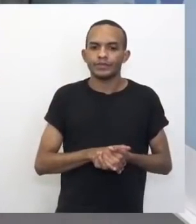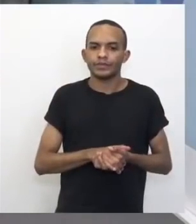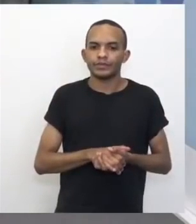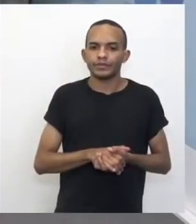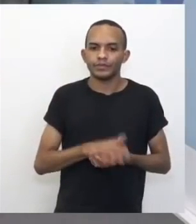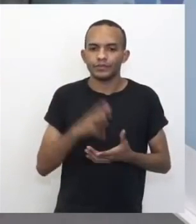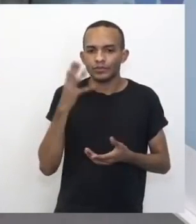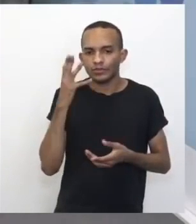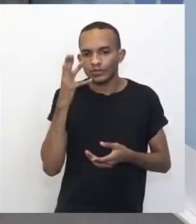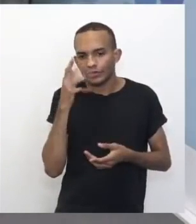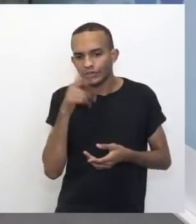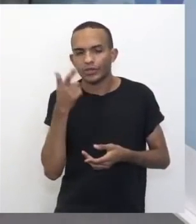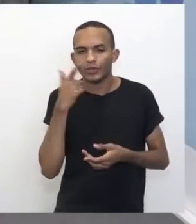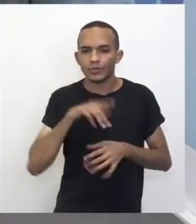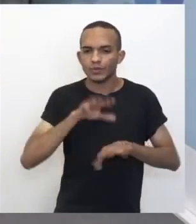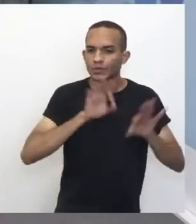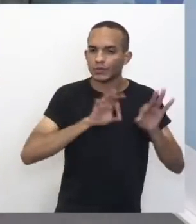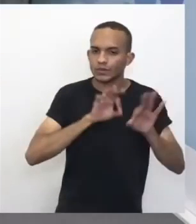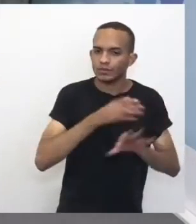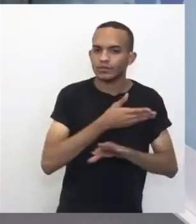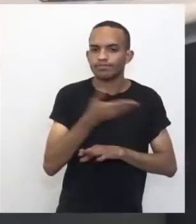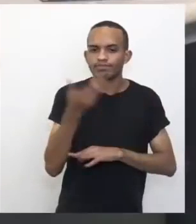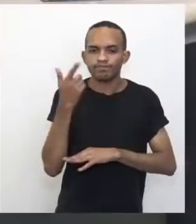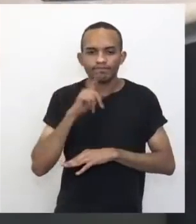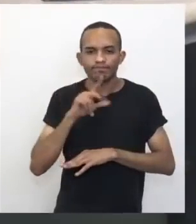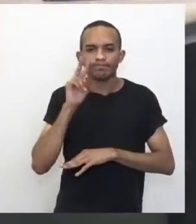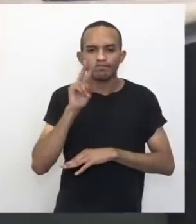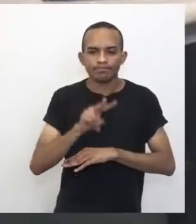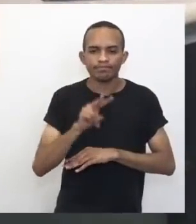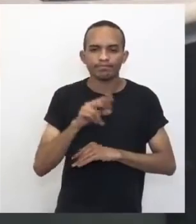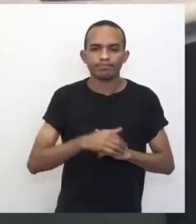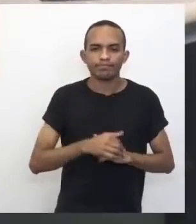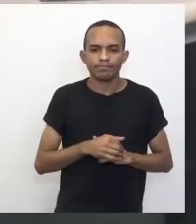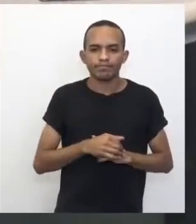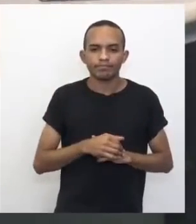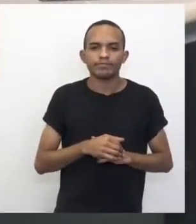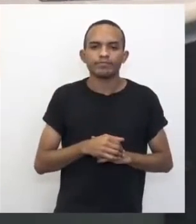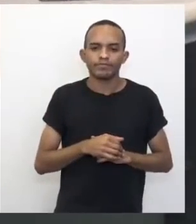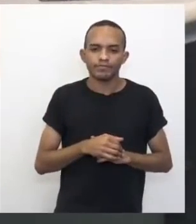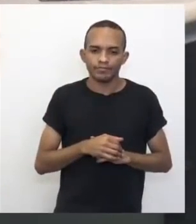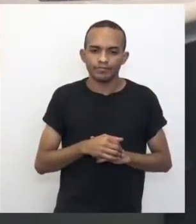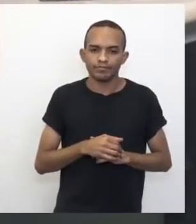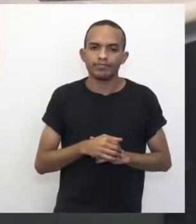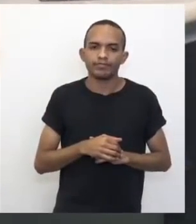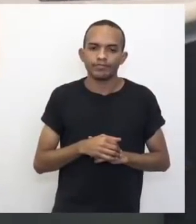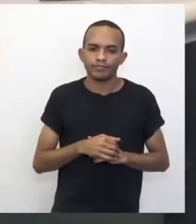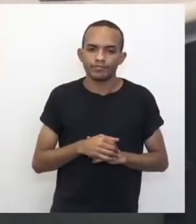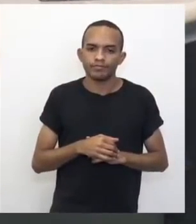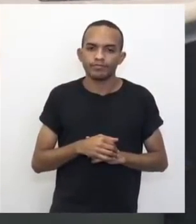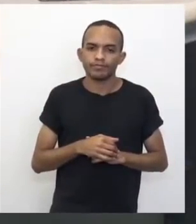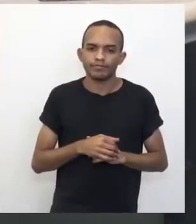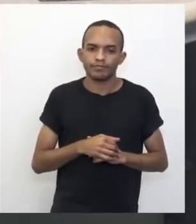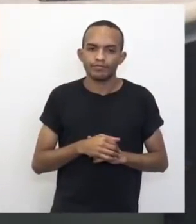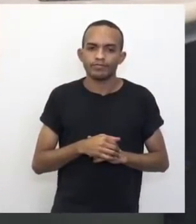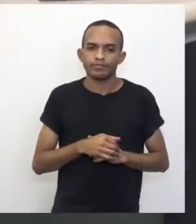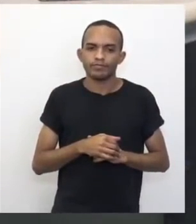Ficar bonitinho, fixado, ó. Você... Acho que vocês não vão conseguir ver. Deixa eu tentar fazer assim, ó. Você fixa